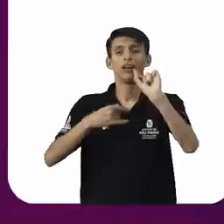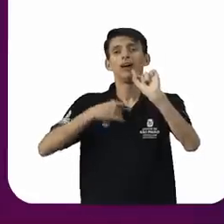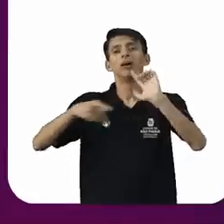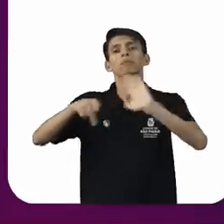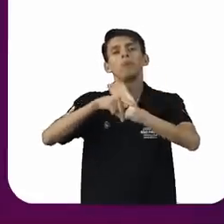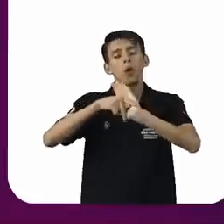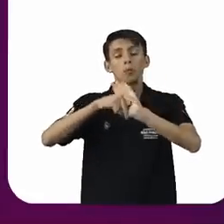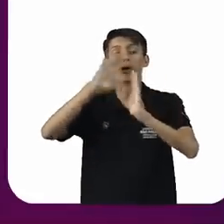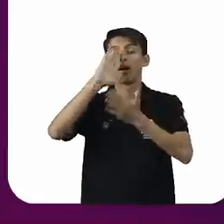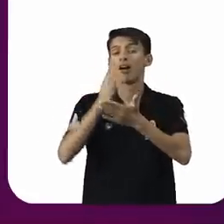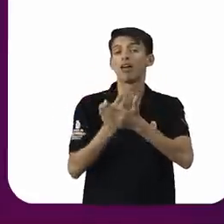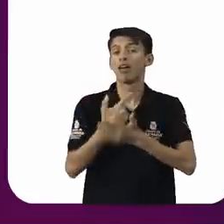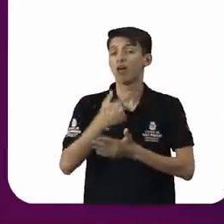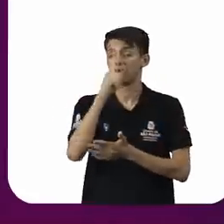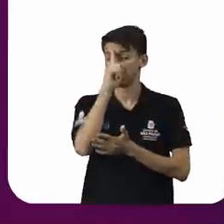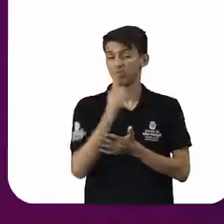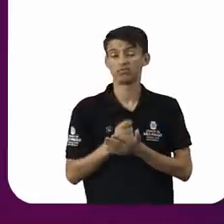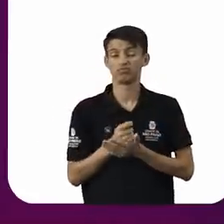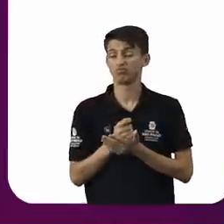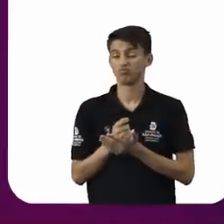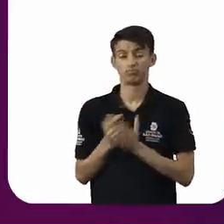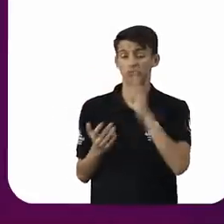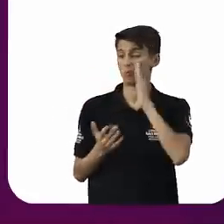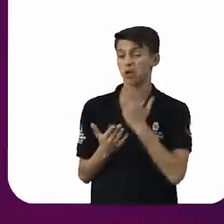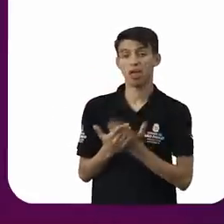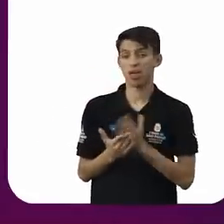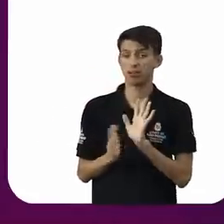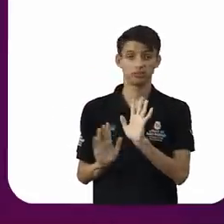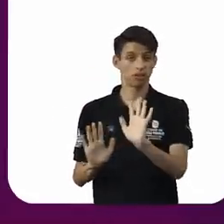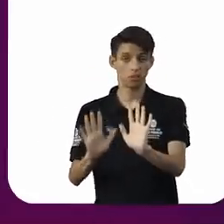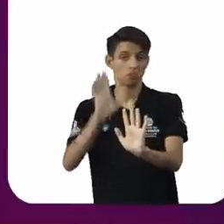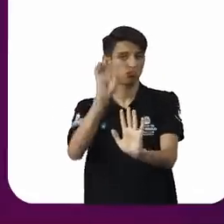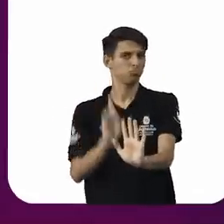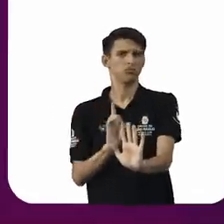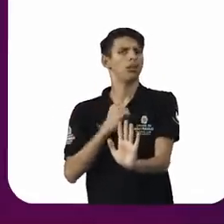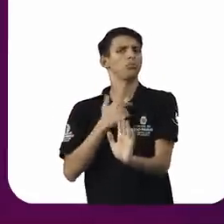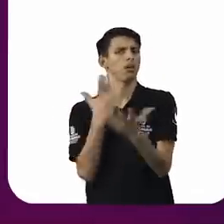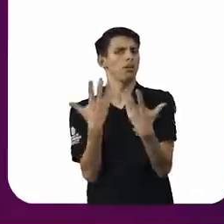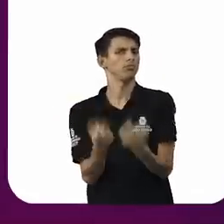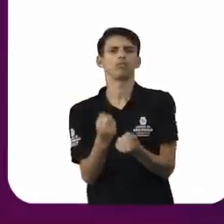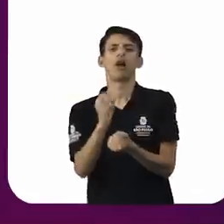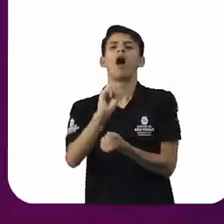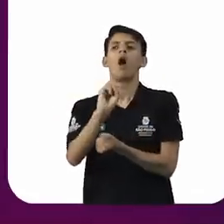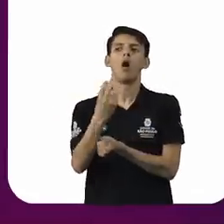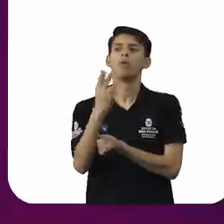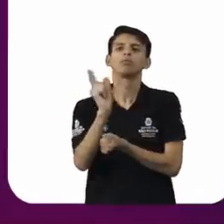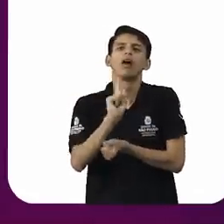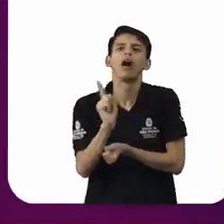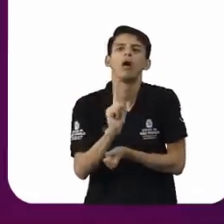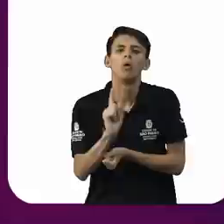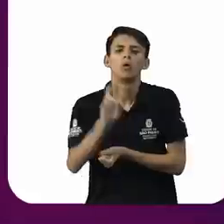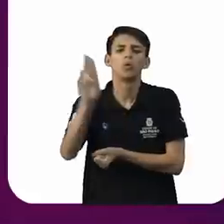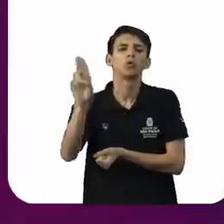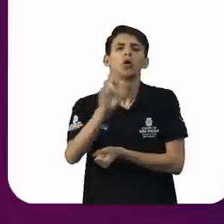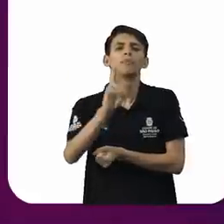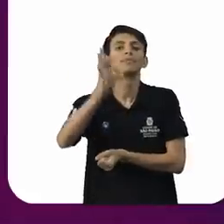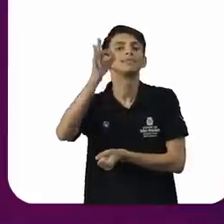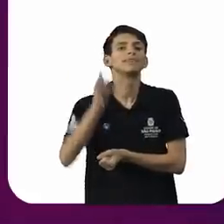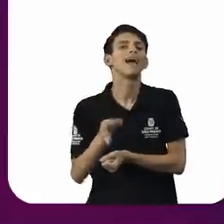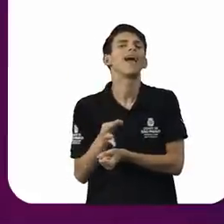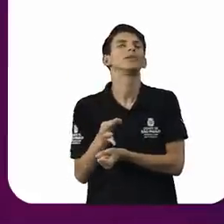pelo fato de eu decidir não crer, que também é um direito constitucional. Por isso que o nome mais apropriado